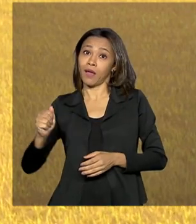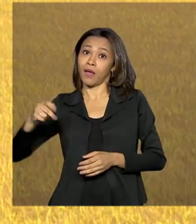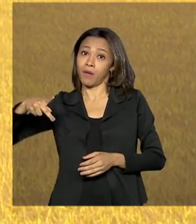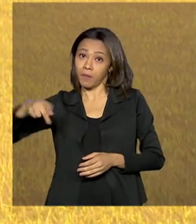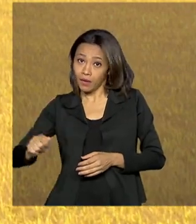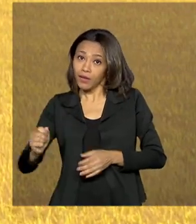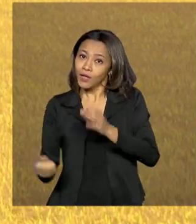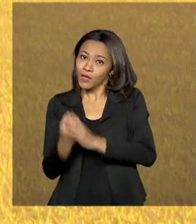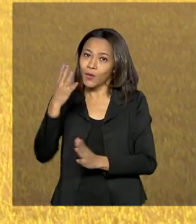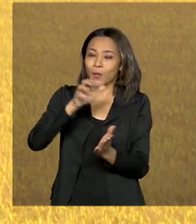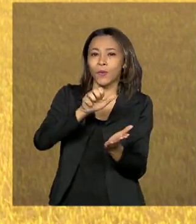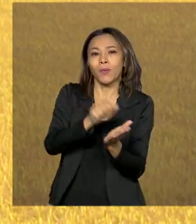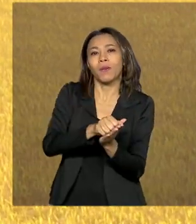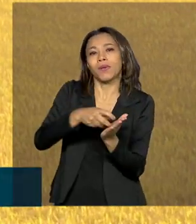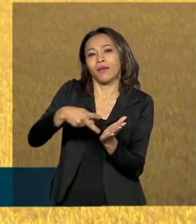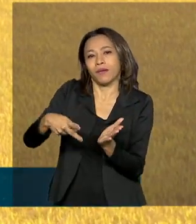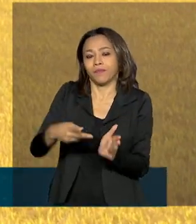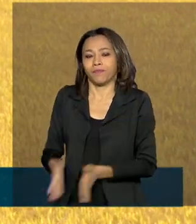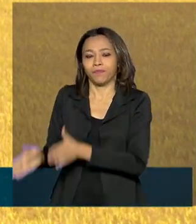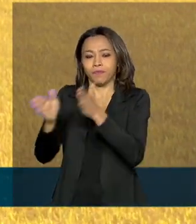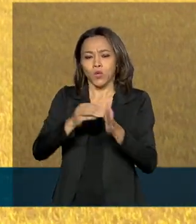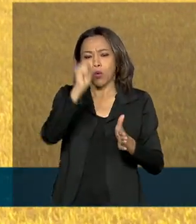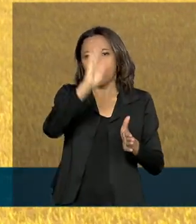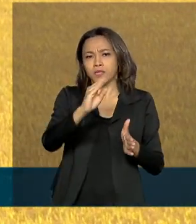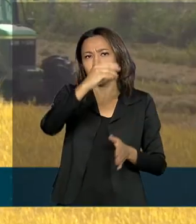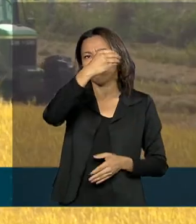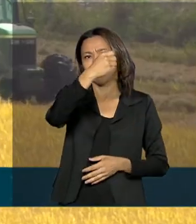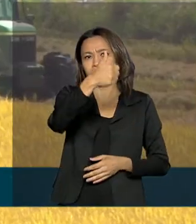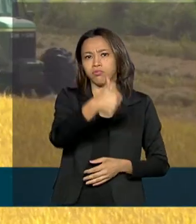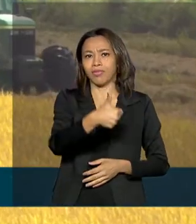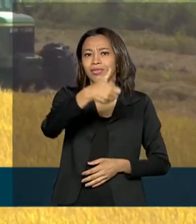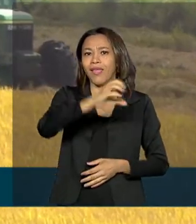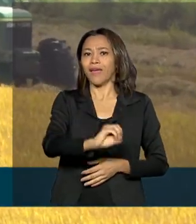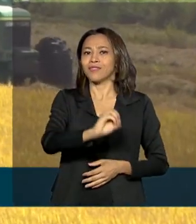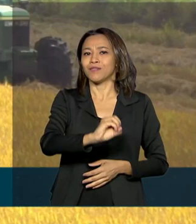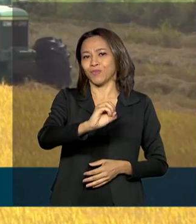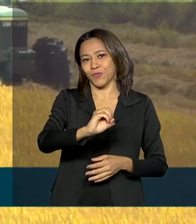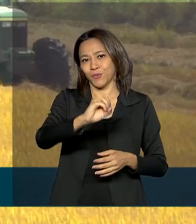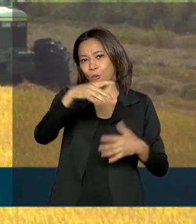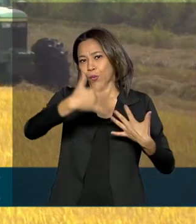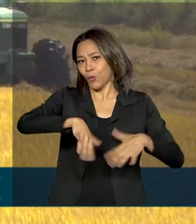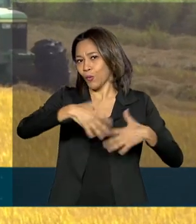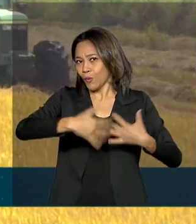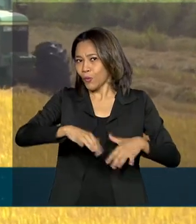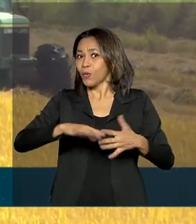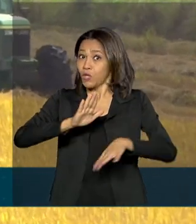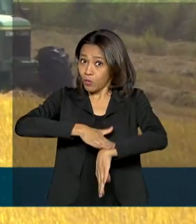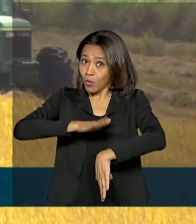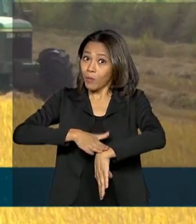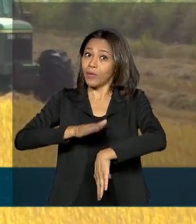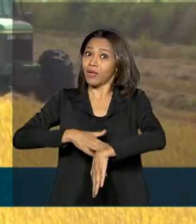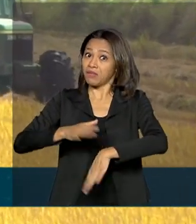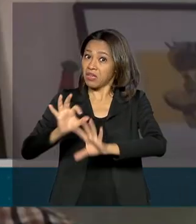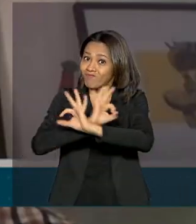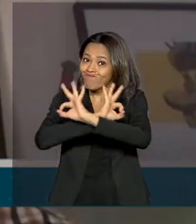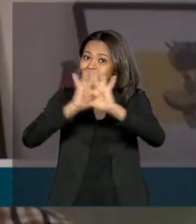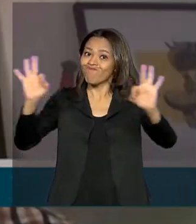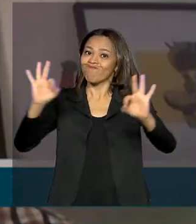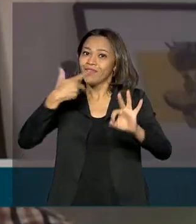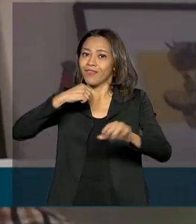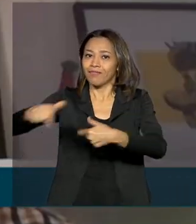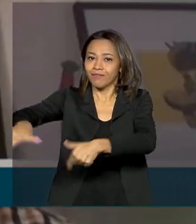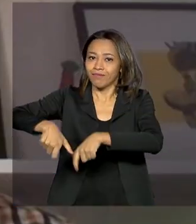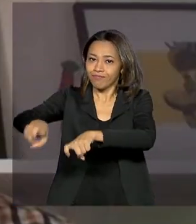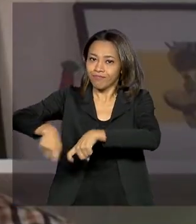Brasil ocupa o décimo lugar na produção mundial de arroz e o momento é favorável para os agricultores. Estamos